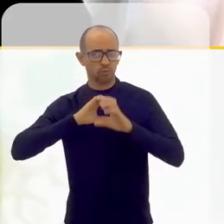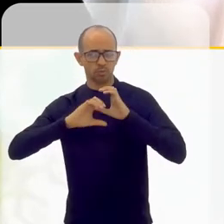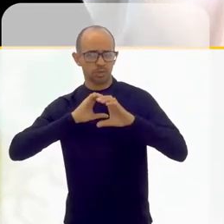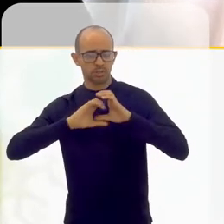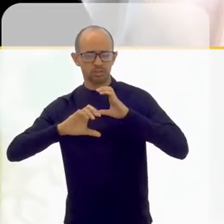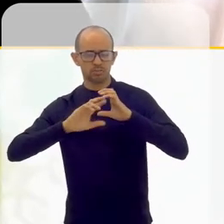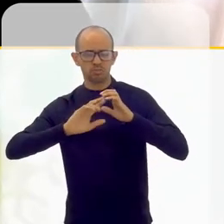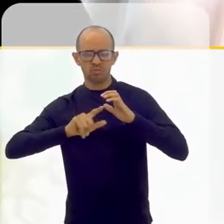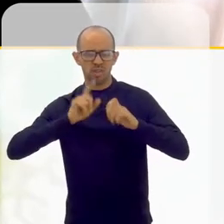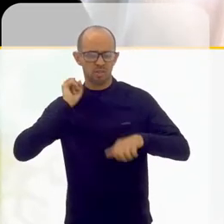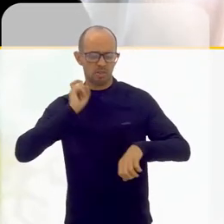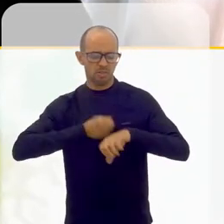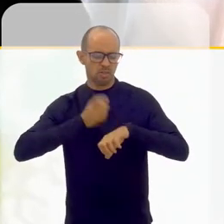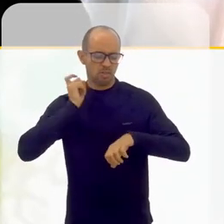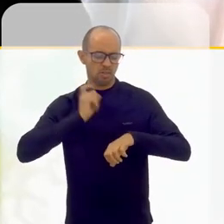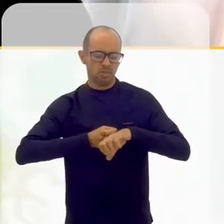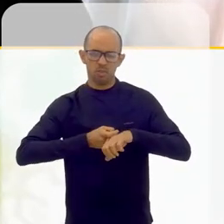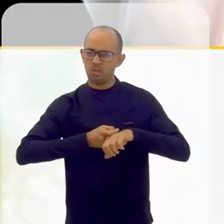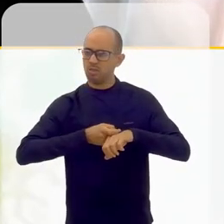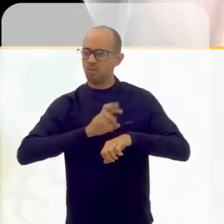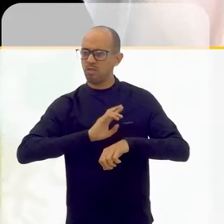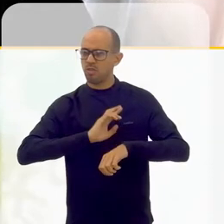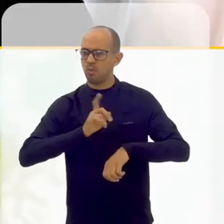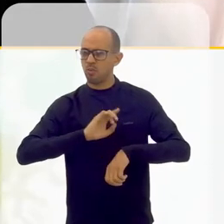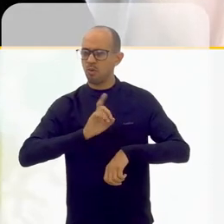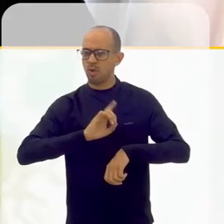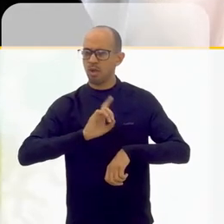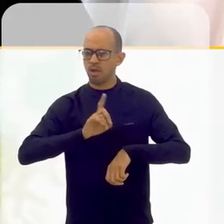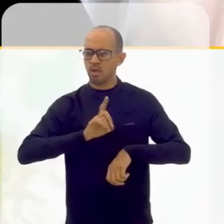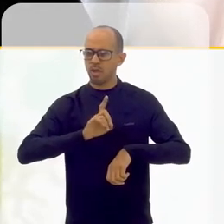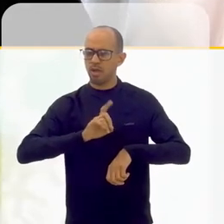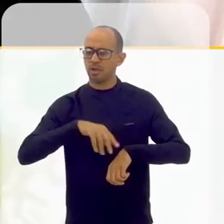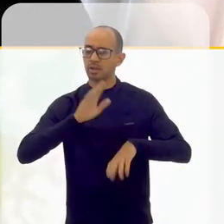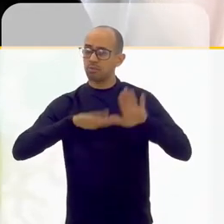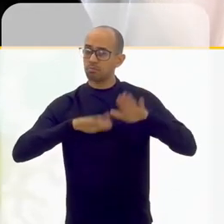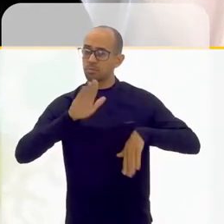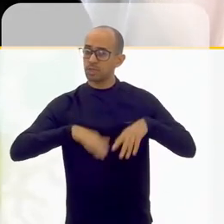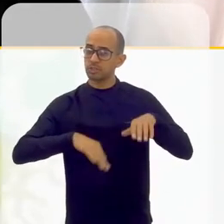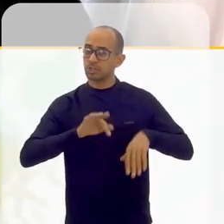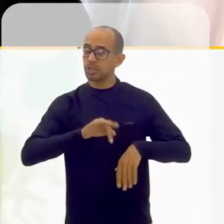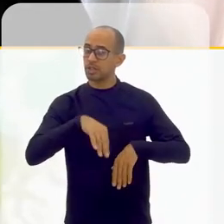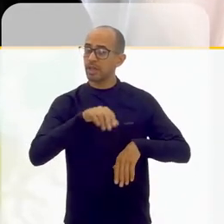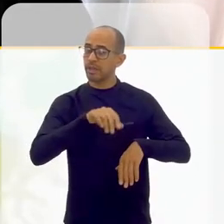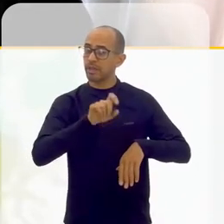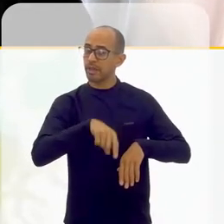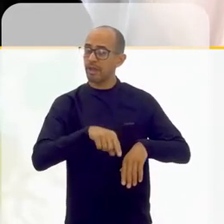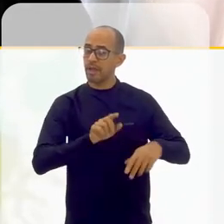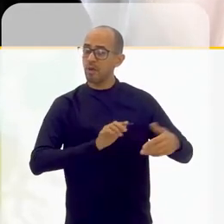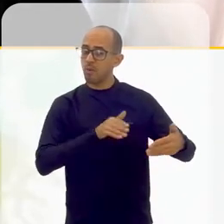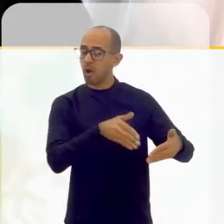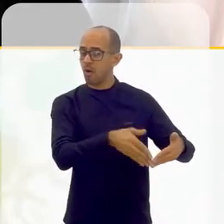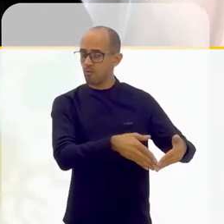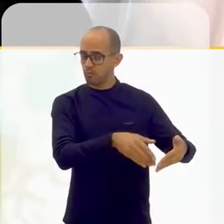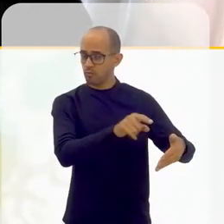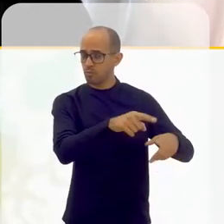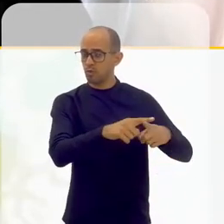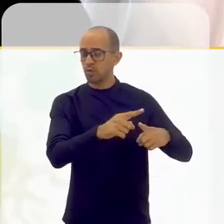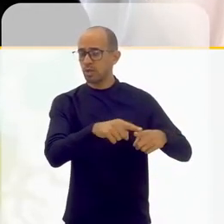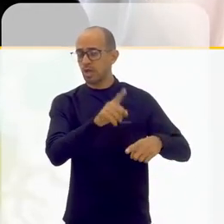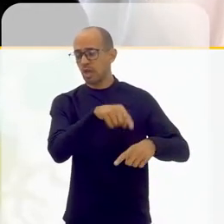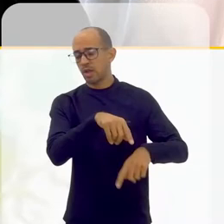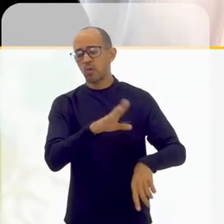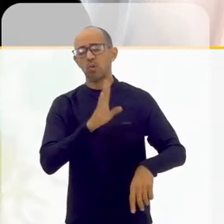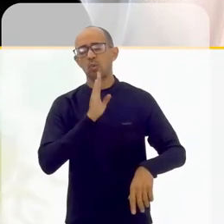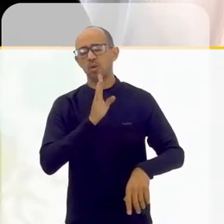não é algo engessado. Ela depende de para quem você está falando. E aí, nesse sentido,